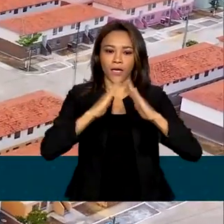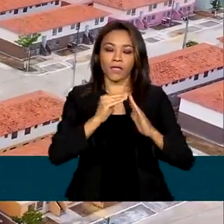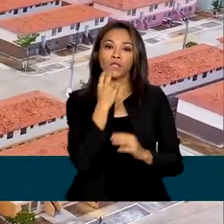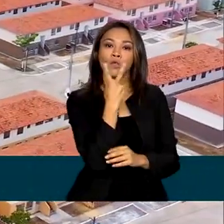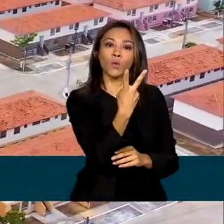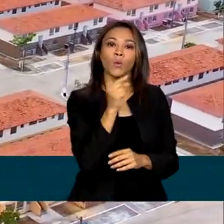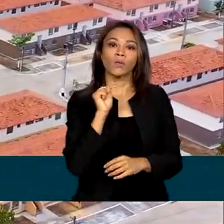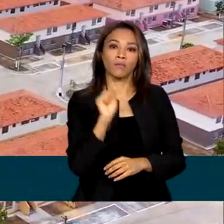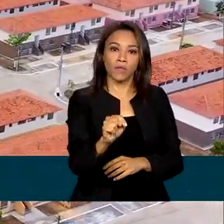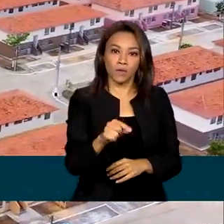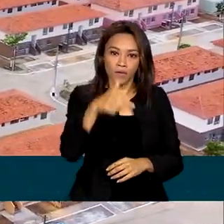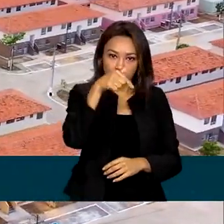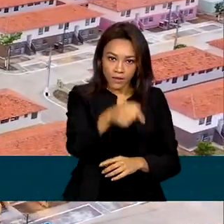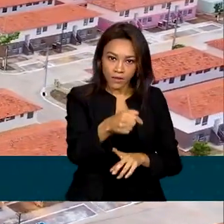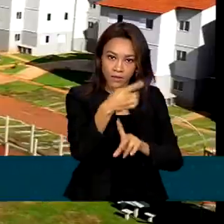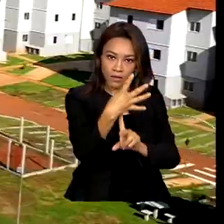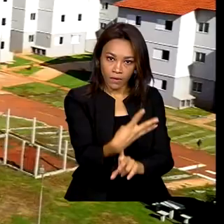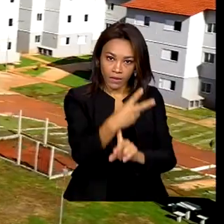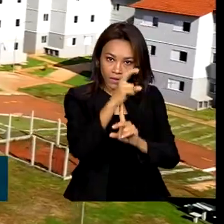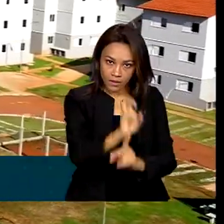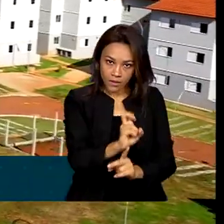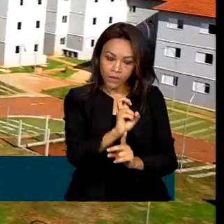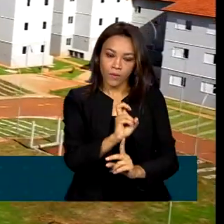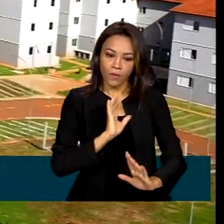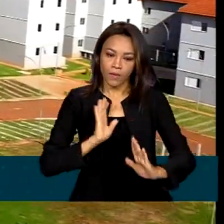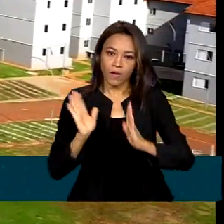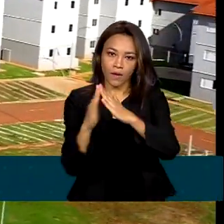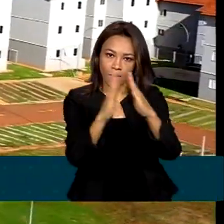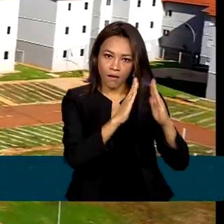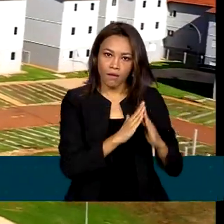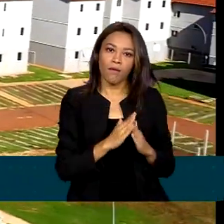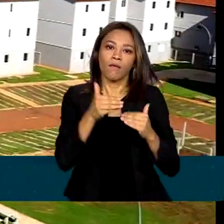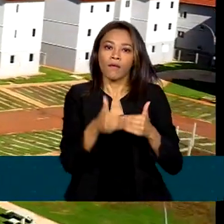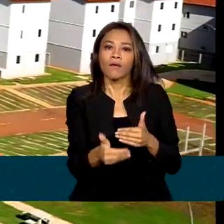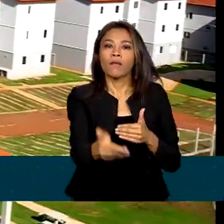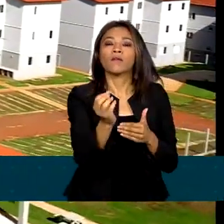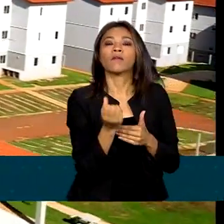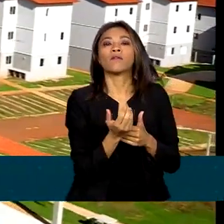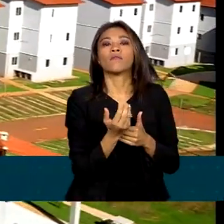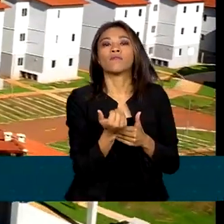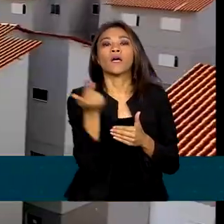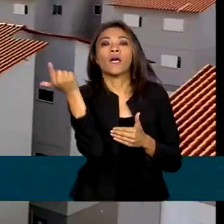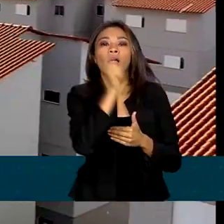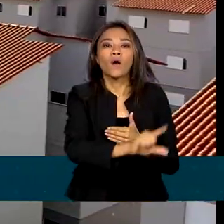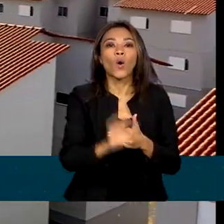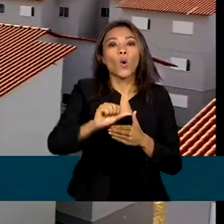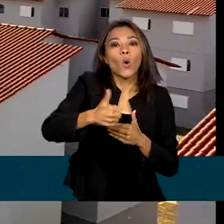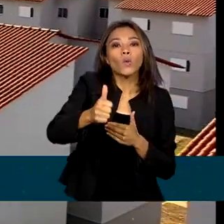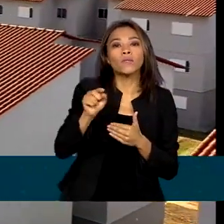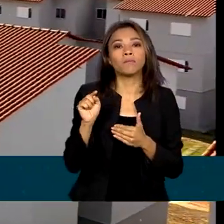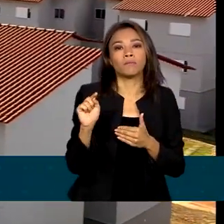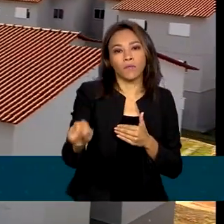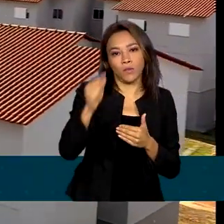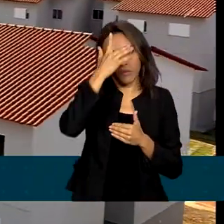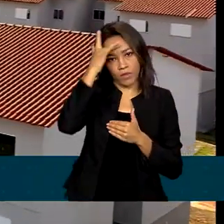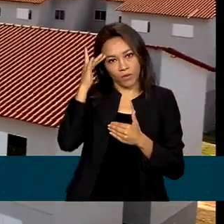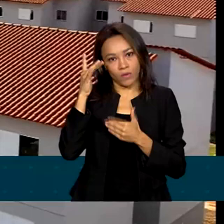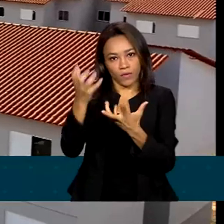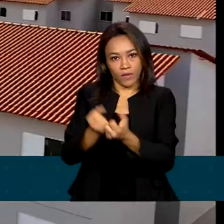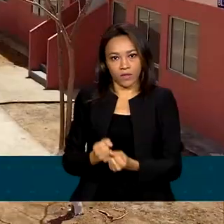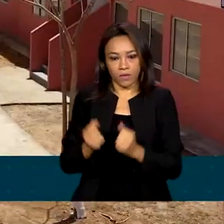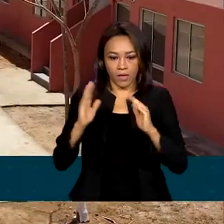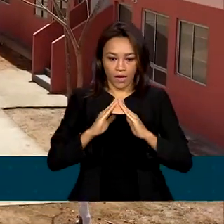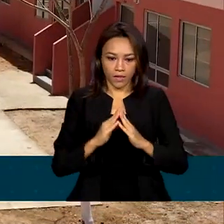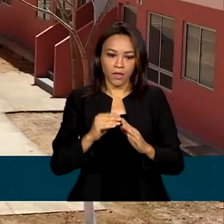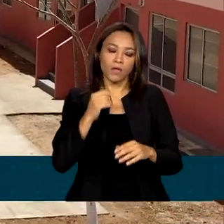.745 unidades e devem beneficiar cerca de 11 mil pessoas. O investimento soma 206